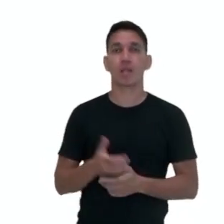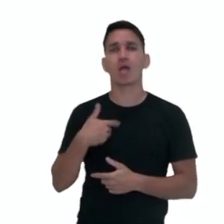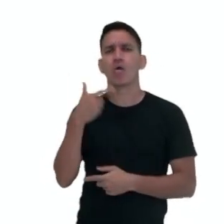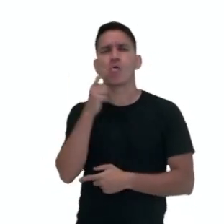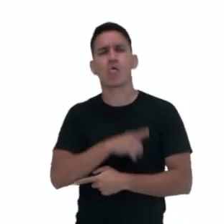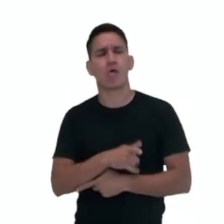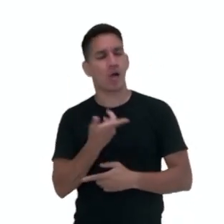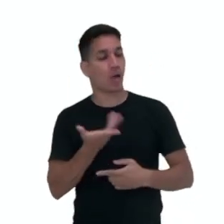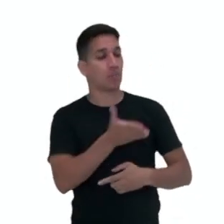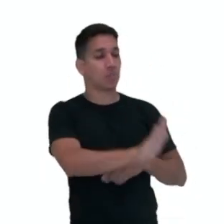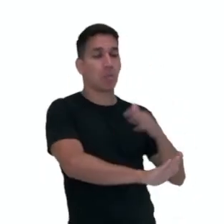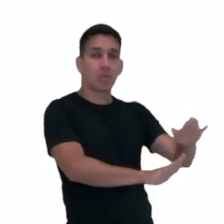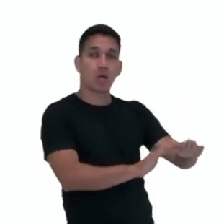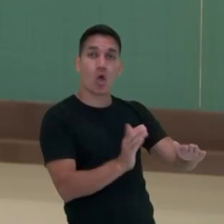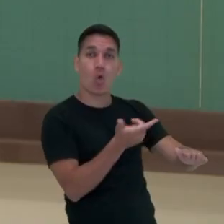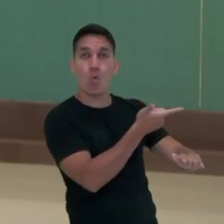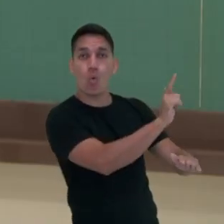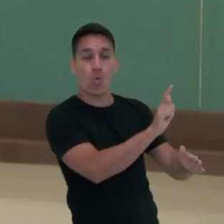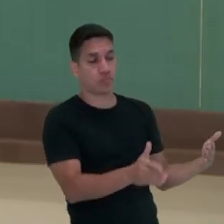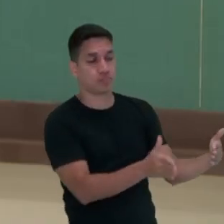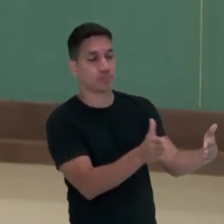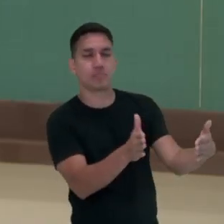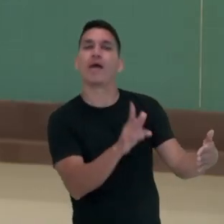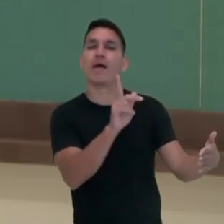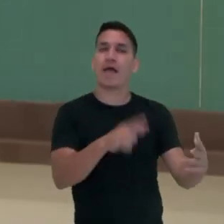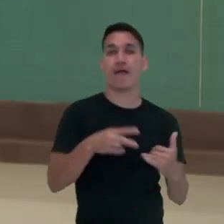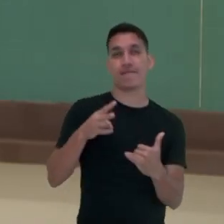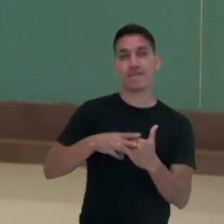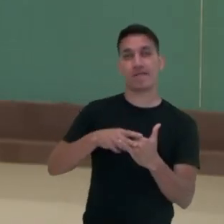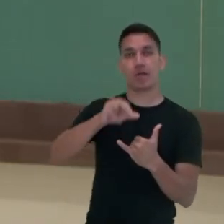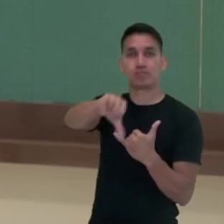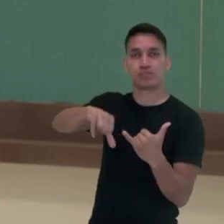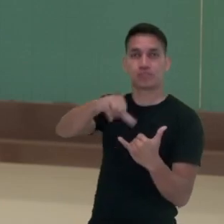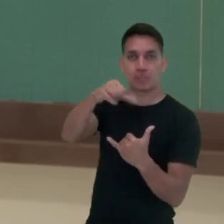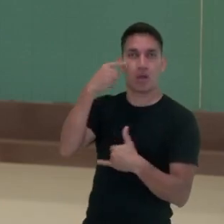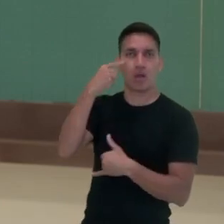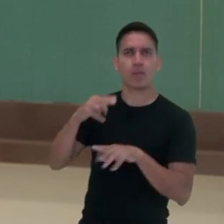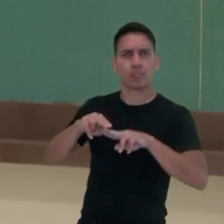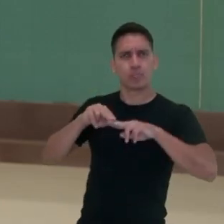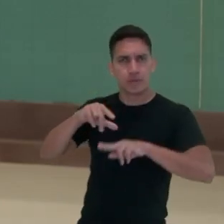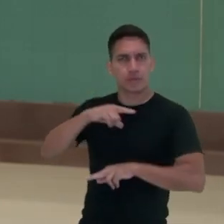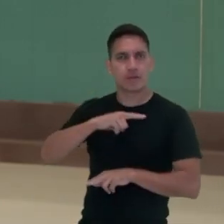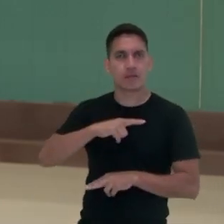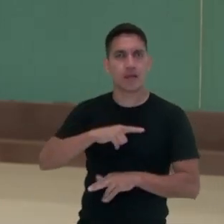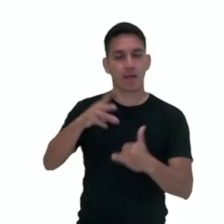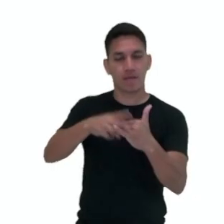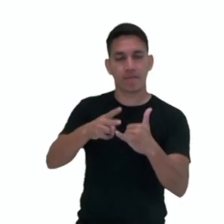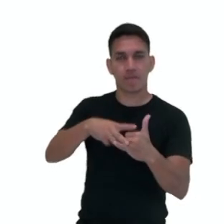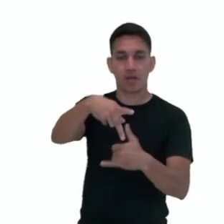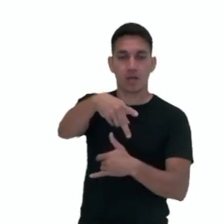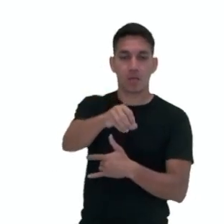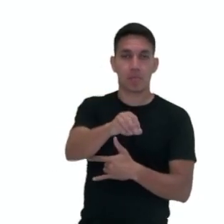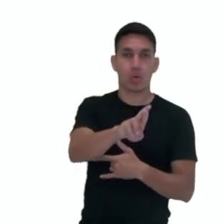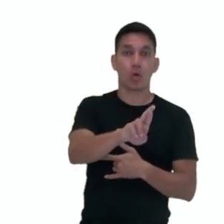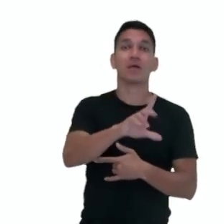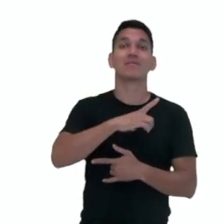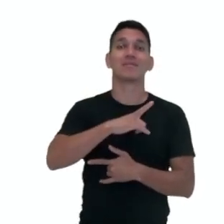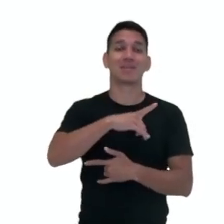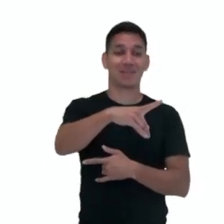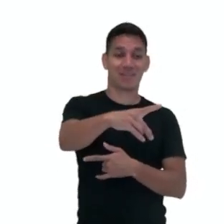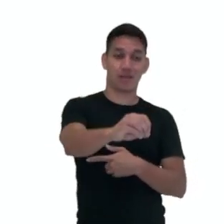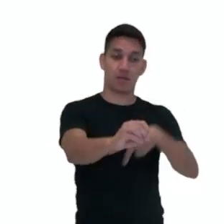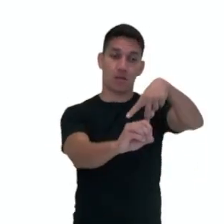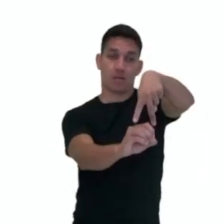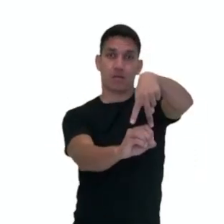margem. verbo por aqui, né? Flexionado. Então, a gente tem aqui o verbo por com o acento circunflexo,